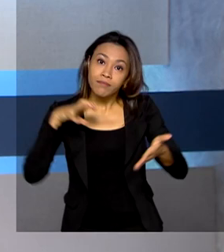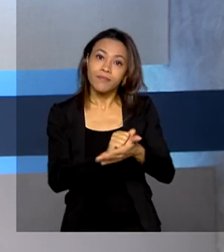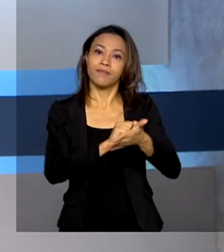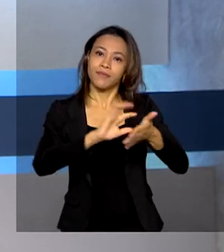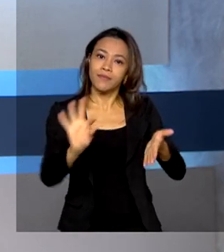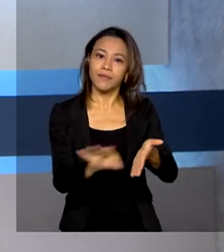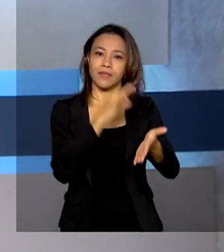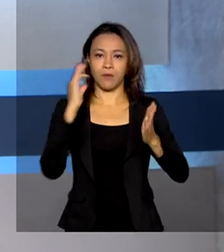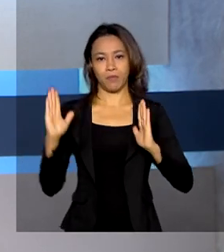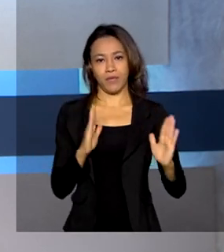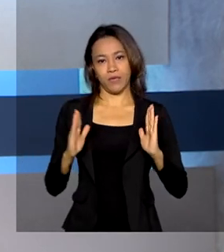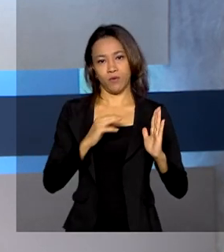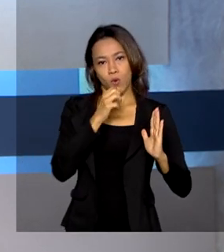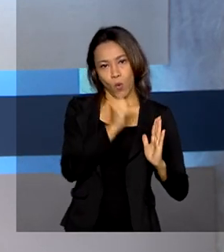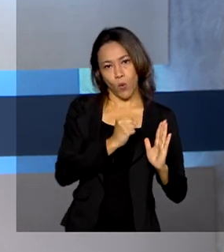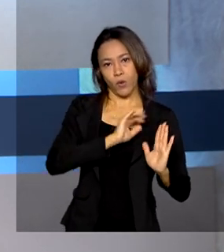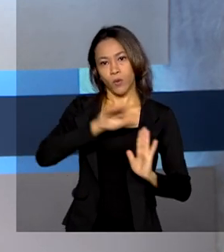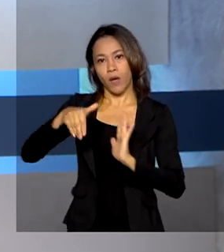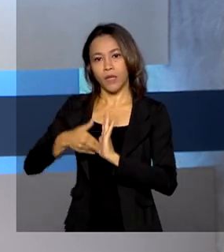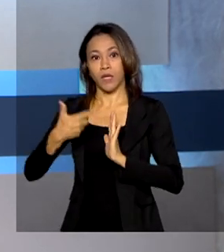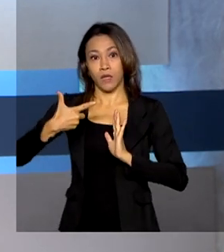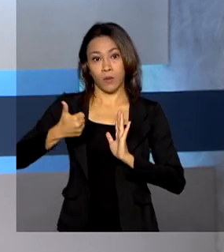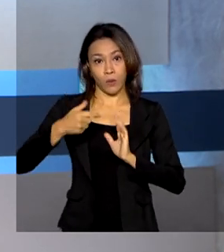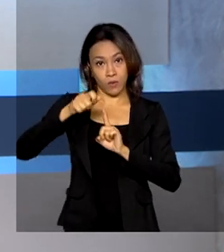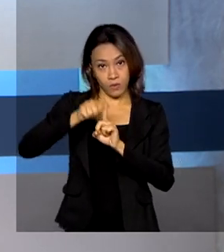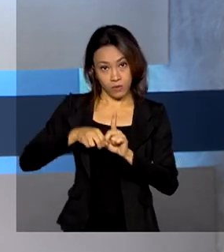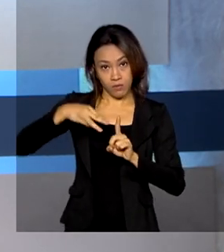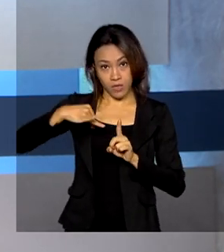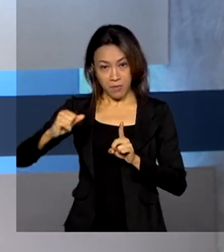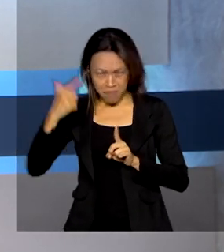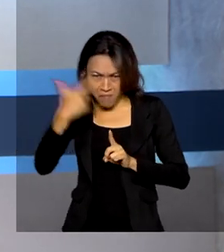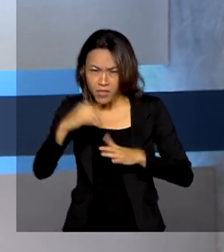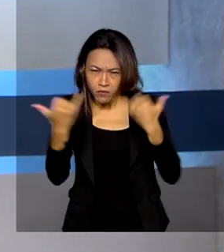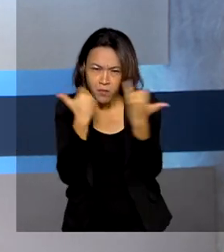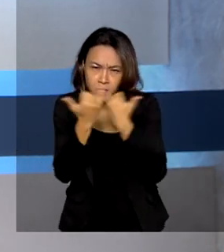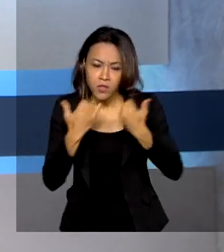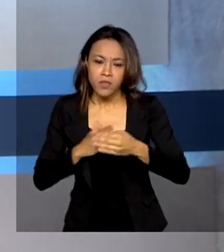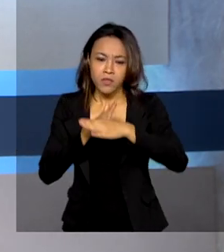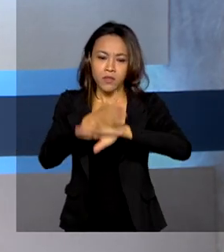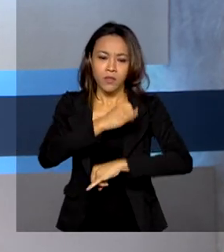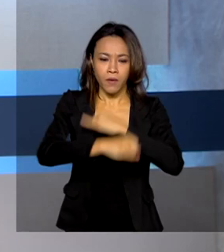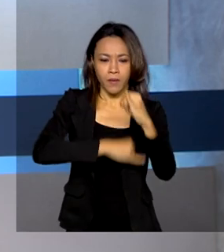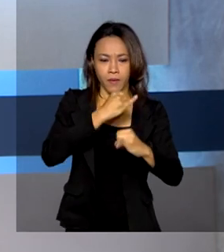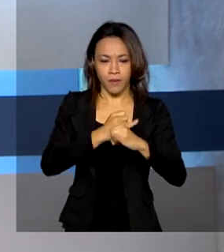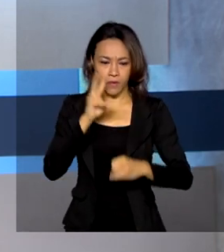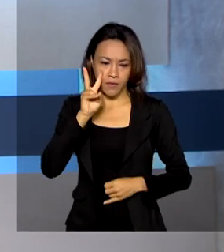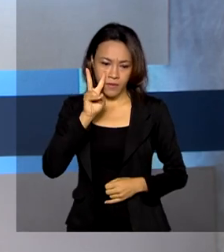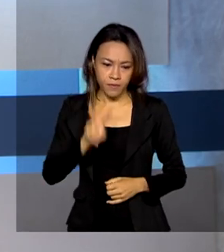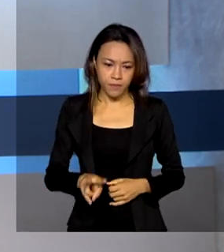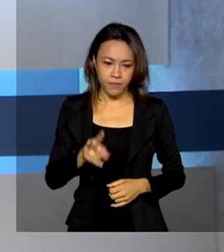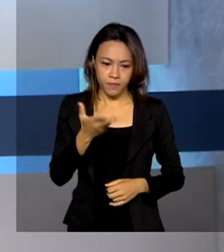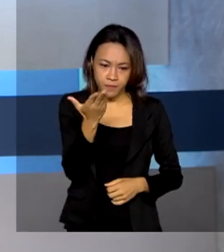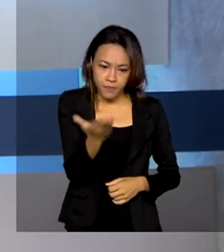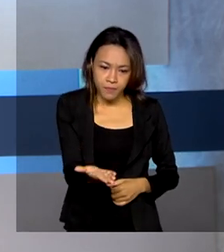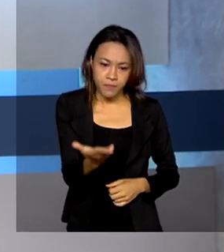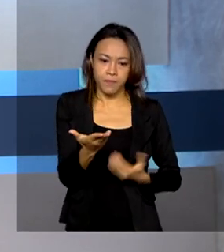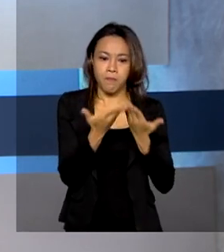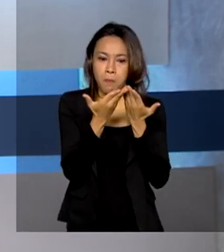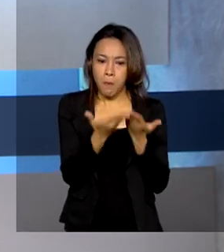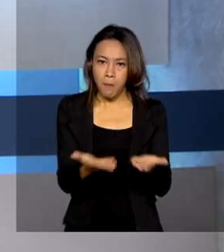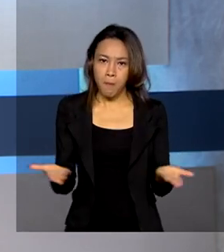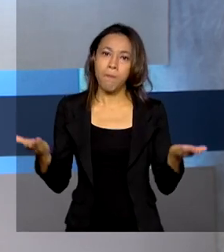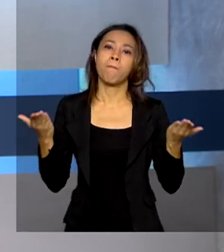8 a 12 de março. Para mais informações é só acessar a página do programa, prouniportal.mec